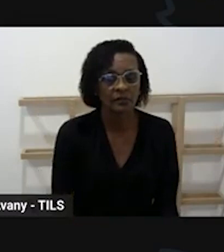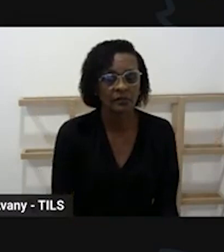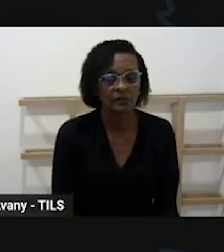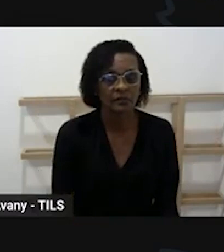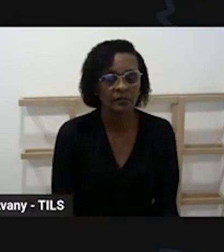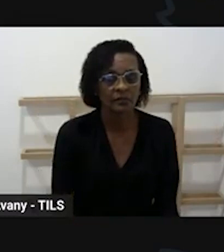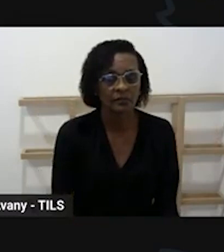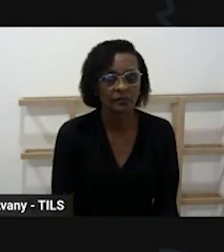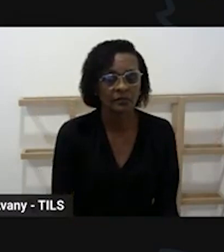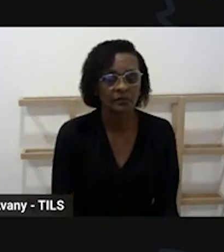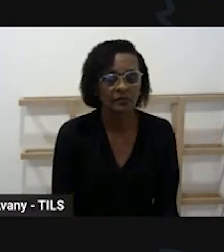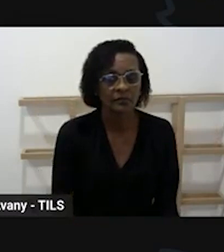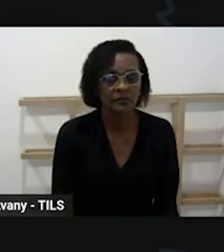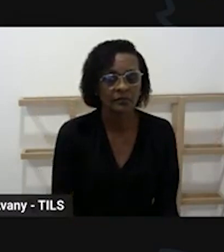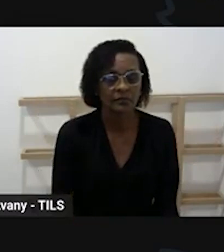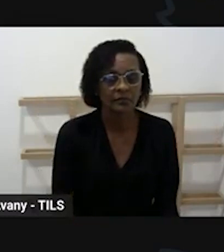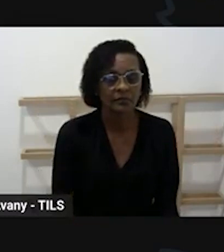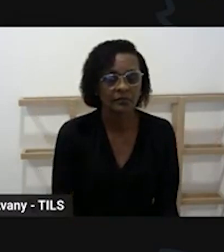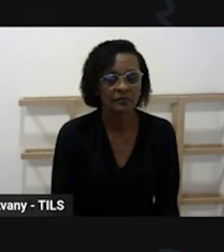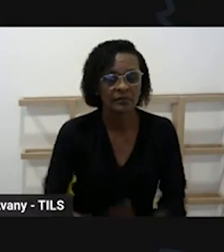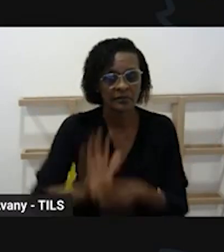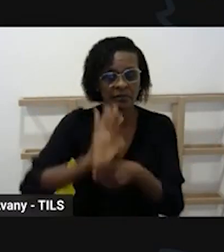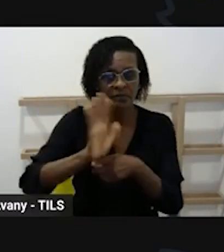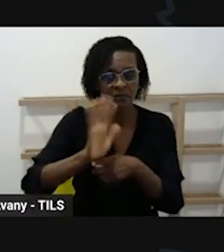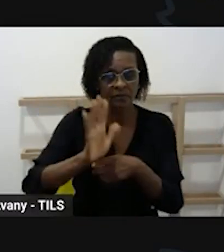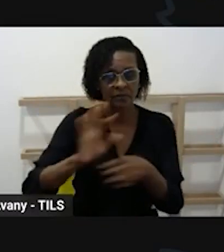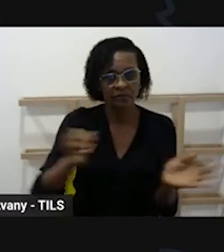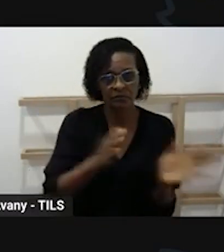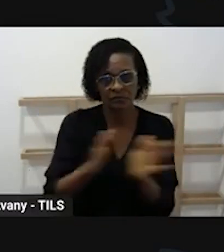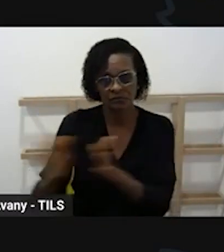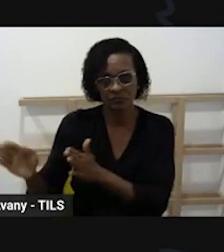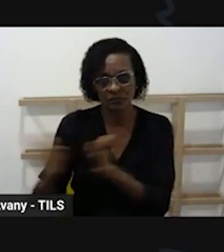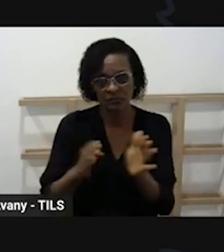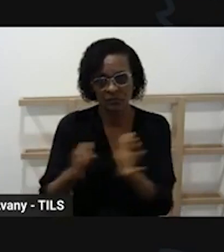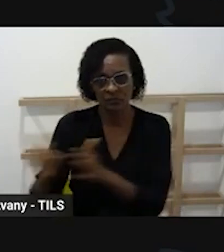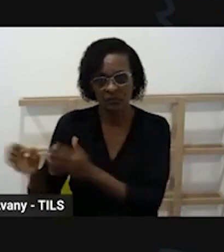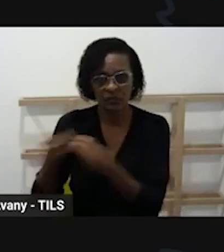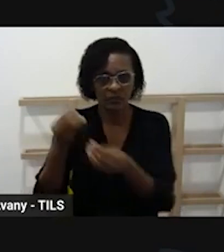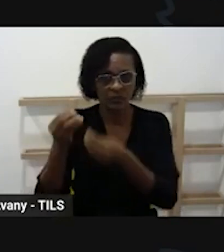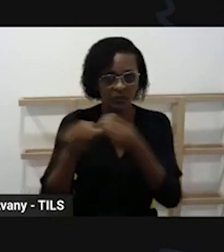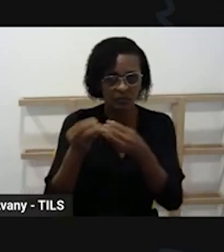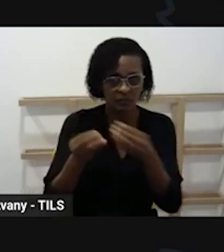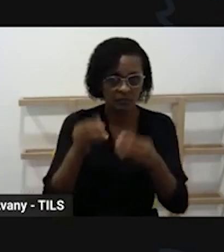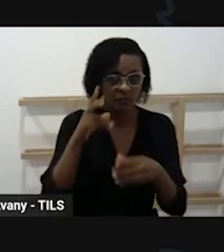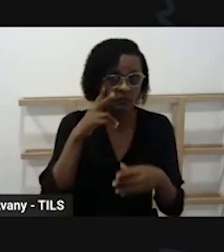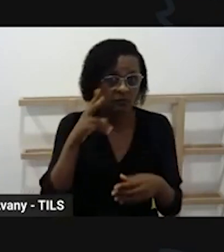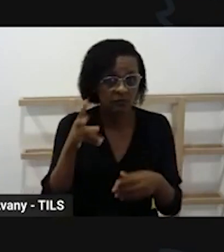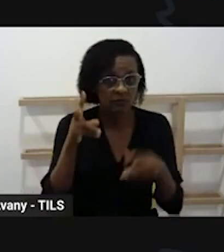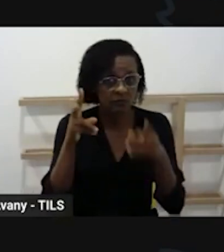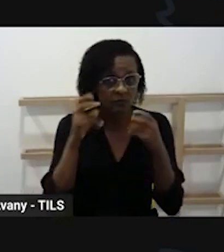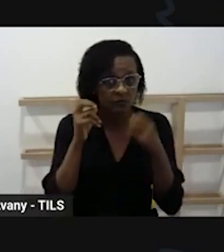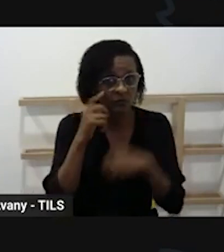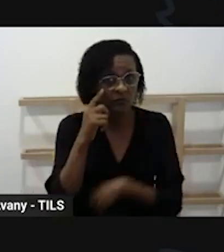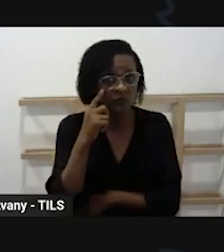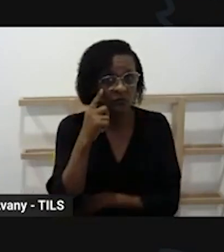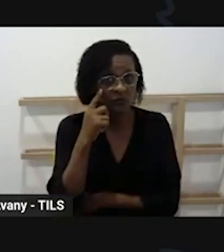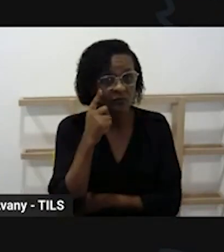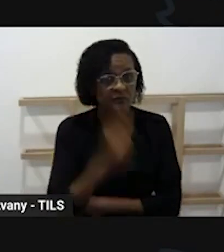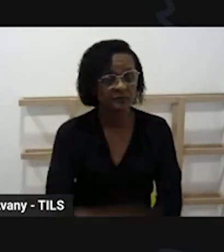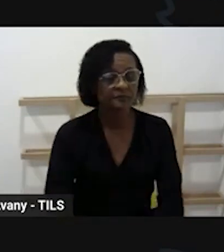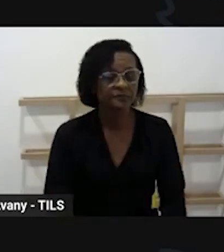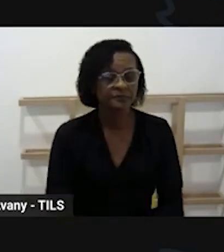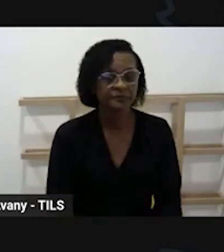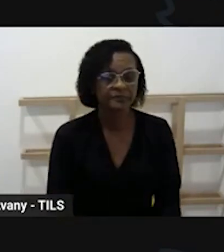direitos da dupla função a gente pensar também nos eixos curriculares que é tão interessante e fundamental na educação infantil